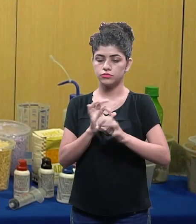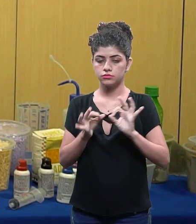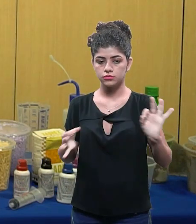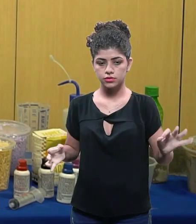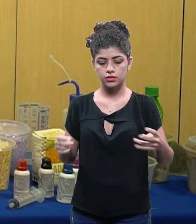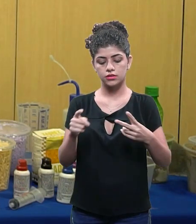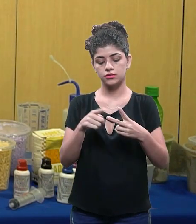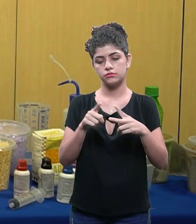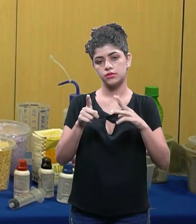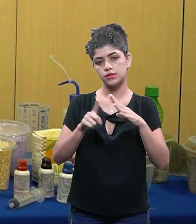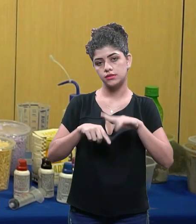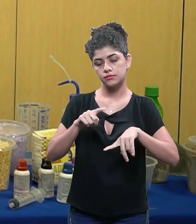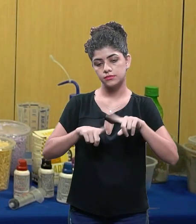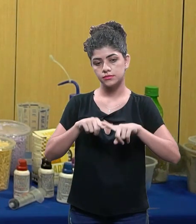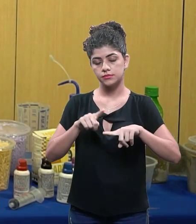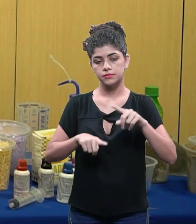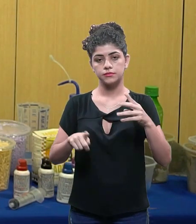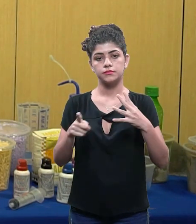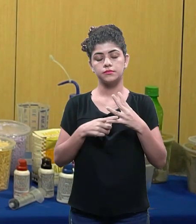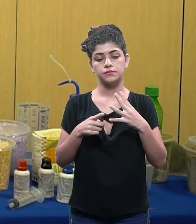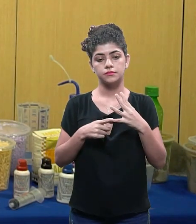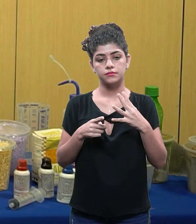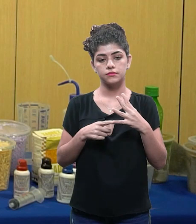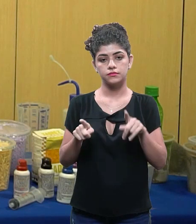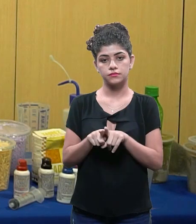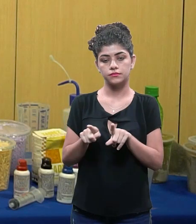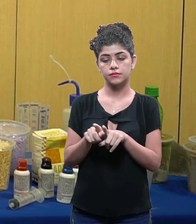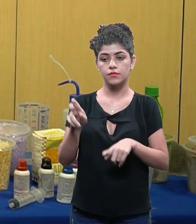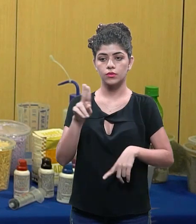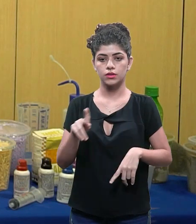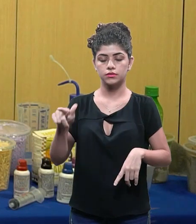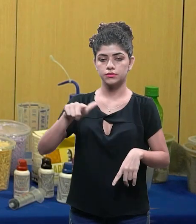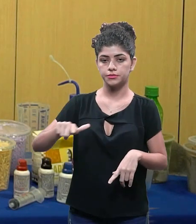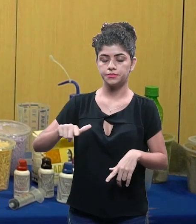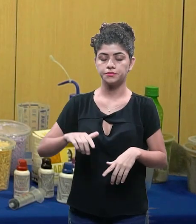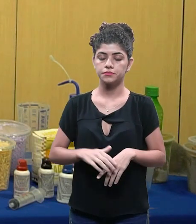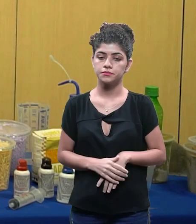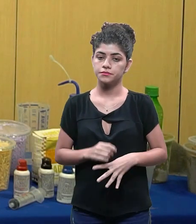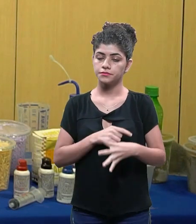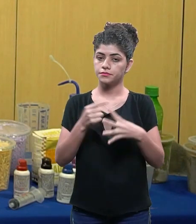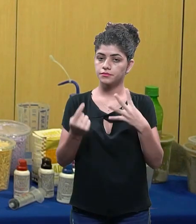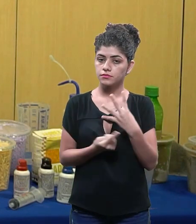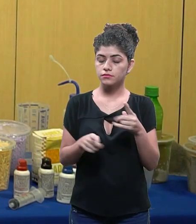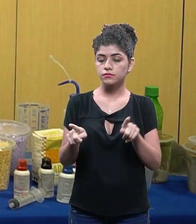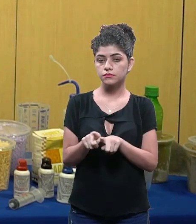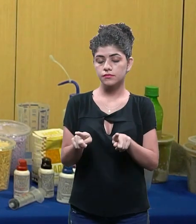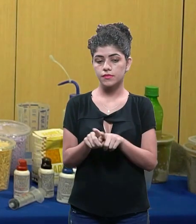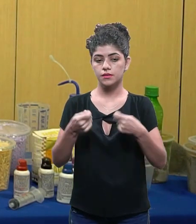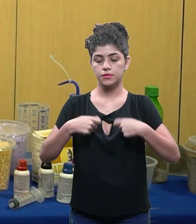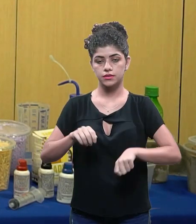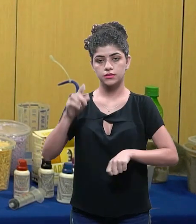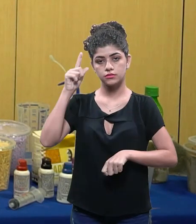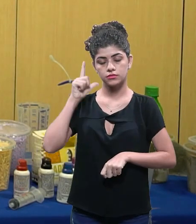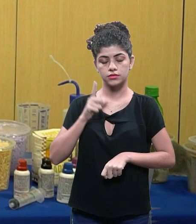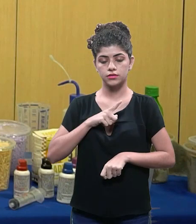eficiência energética, materiais que sejam menos agressivos, certo? E reutilização. Então, quatro, eu também tenho que